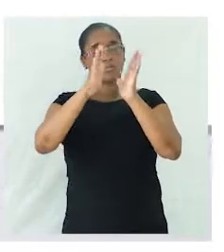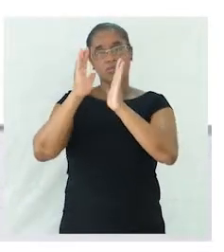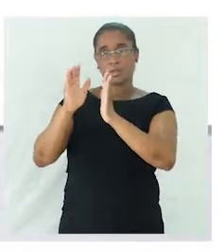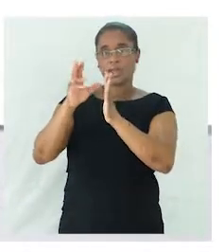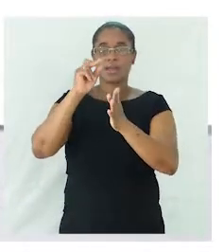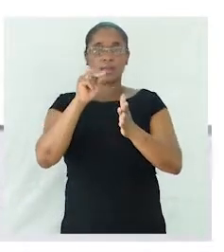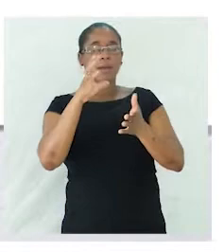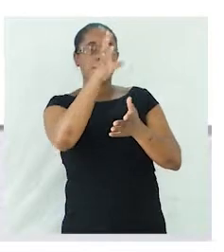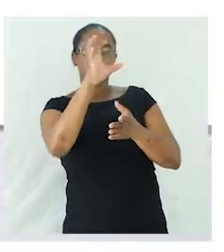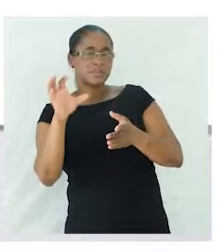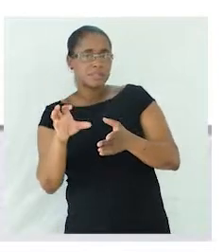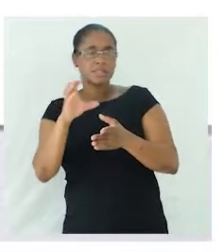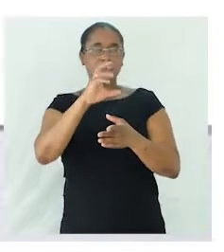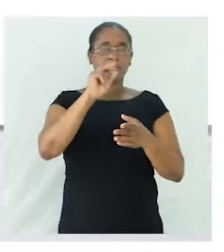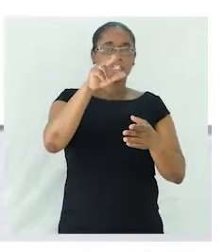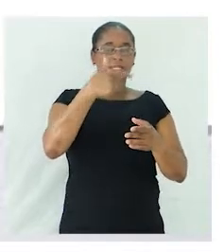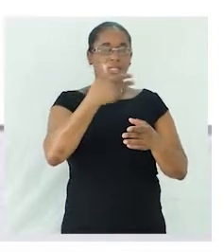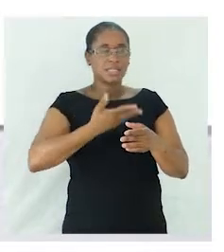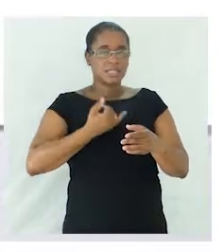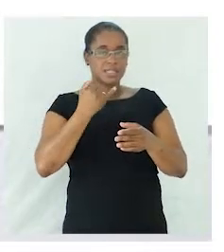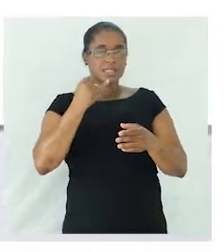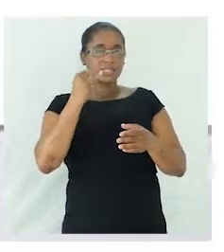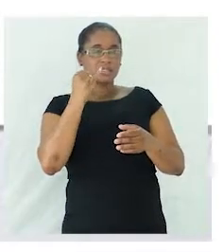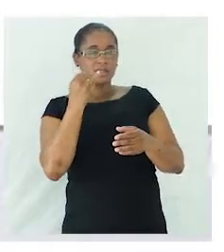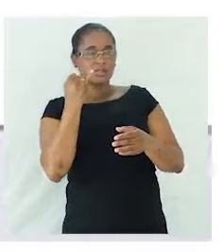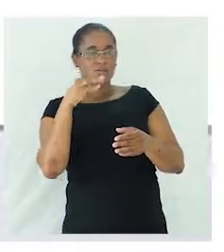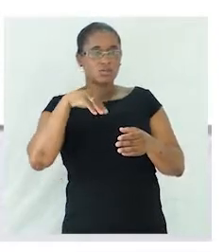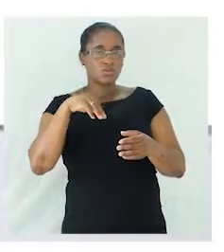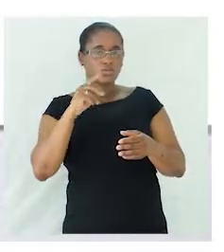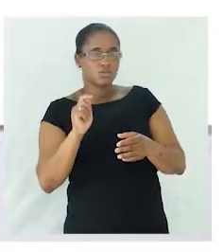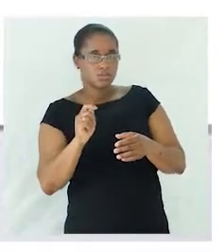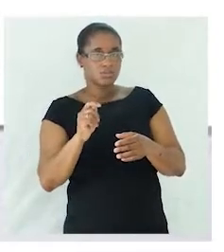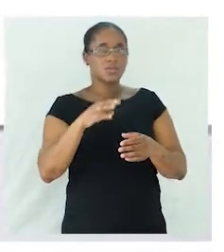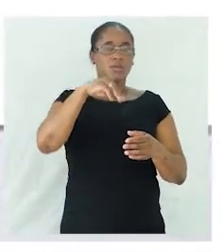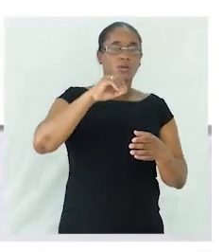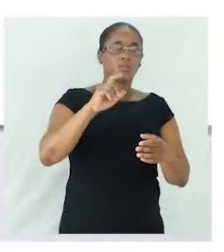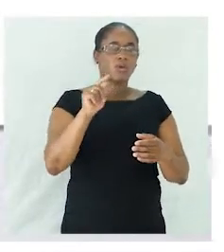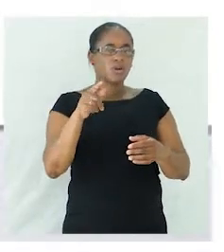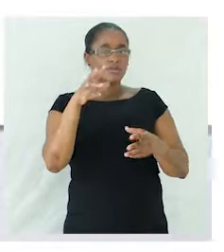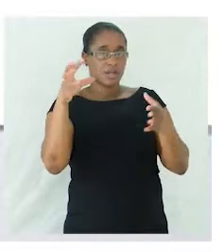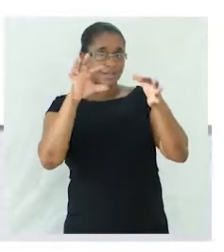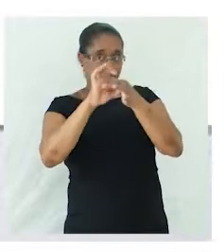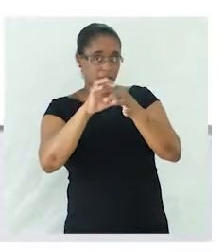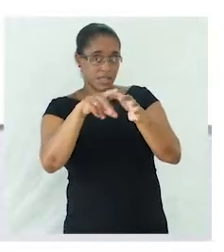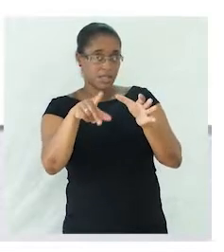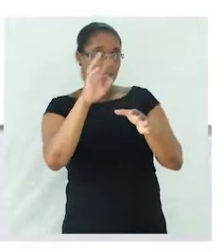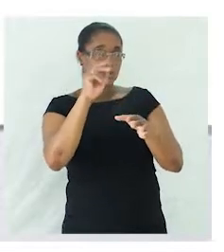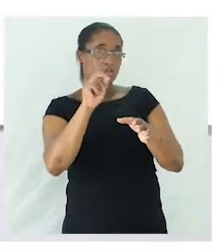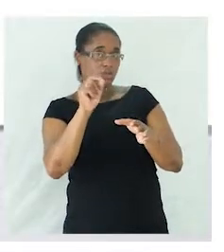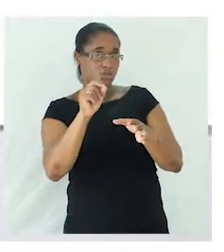molho. Vamos associar esses nomes, esses substantivos coletivos, às imagens que vocês estão a ver ali.